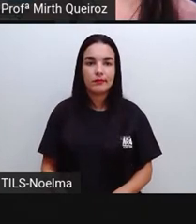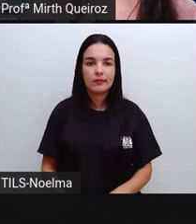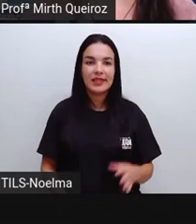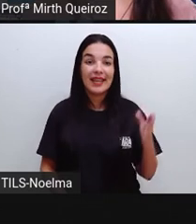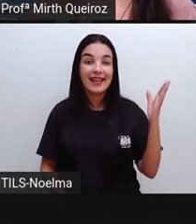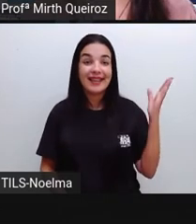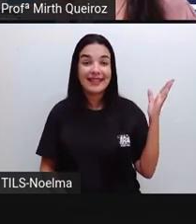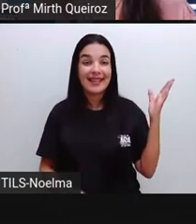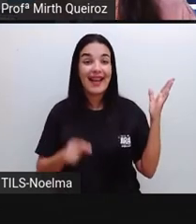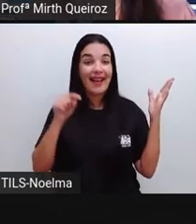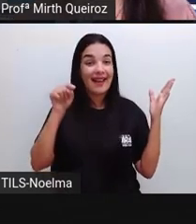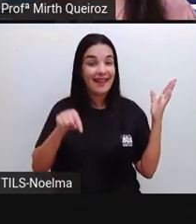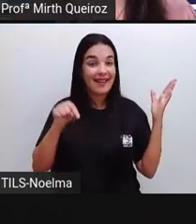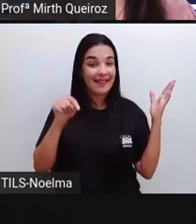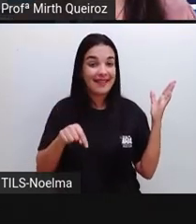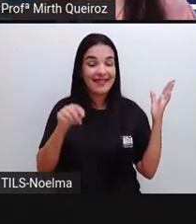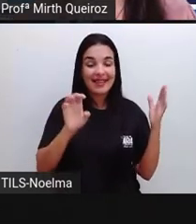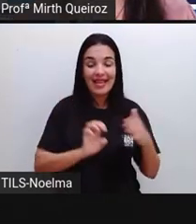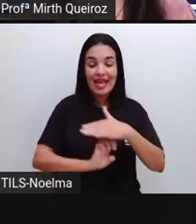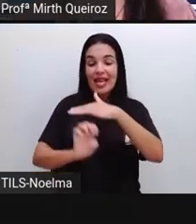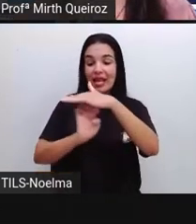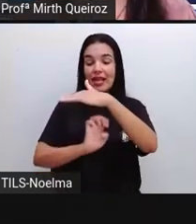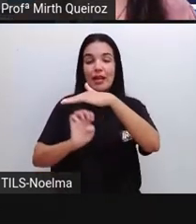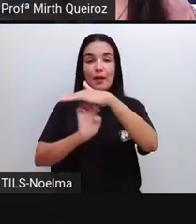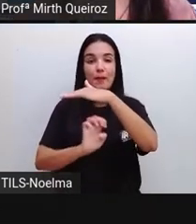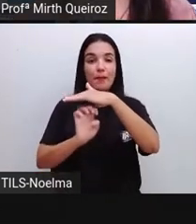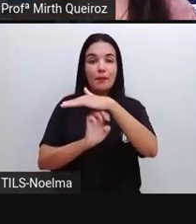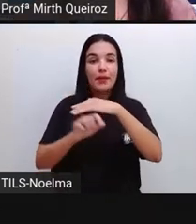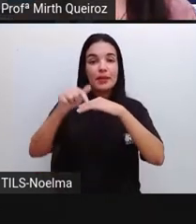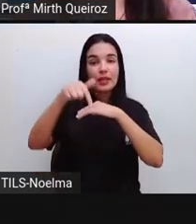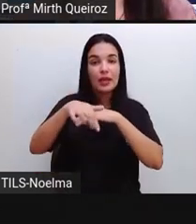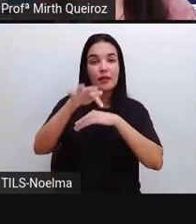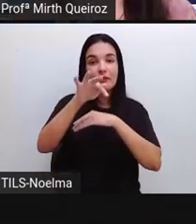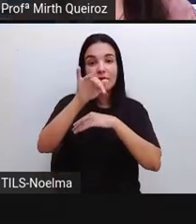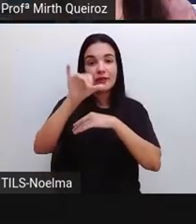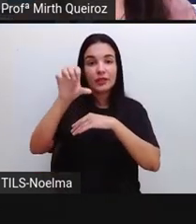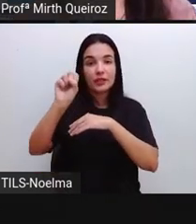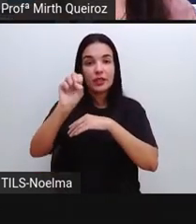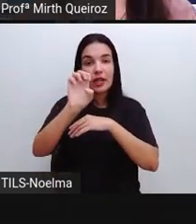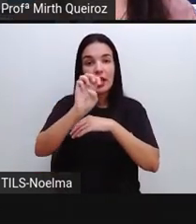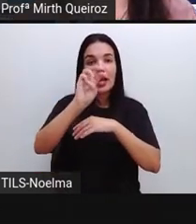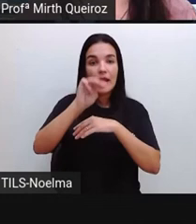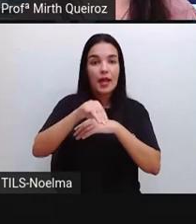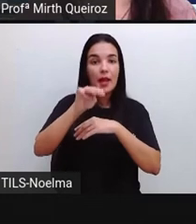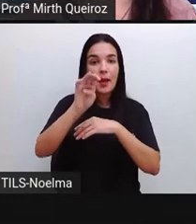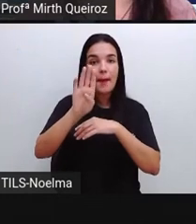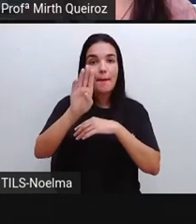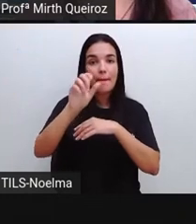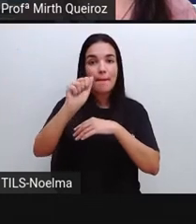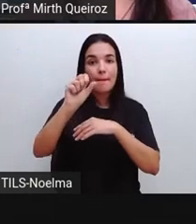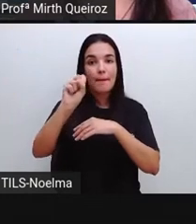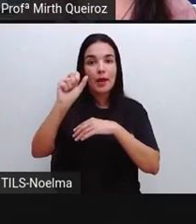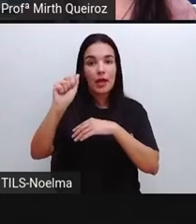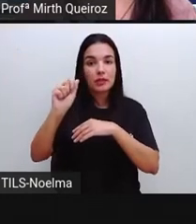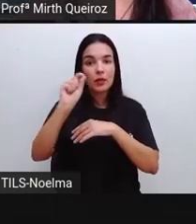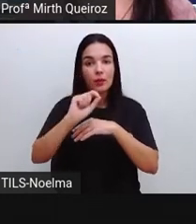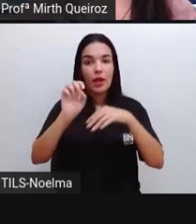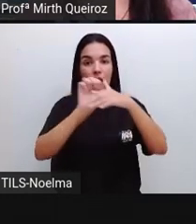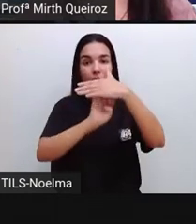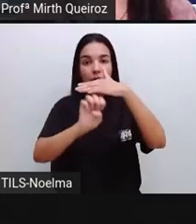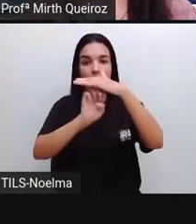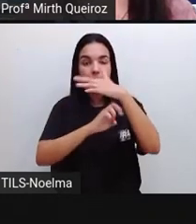E aqui a gente tem a Embasa. A Embasa é a empresa responsável pela